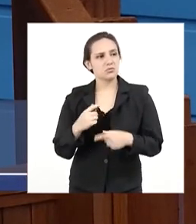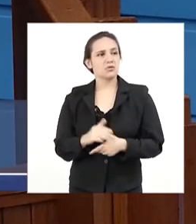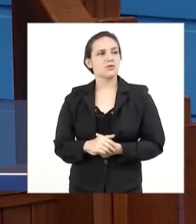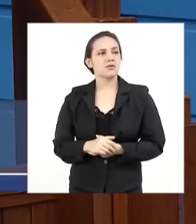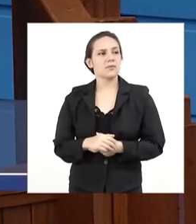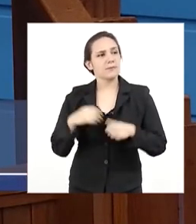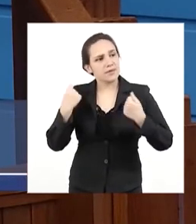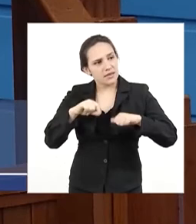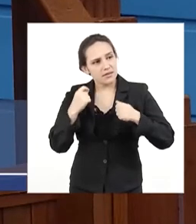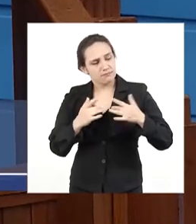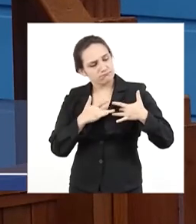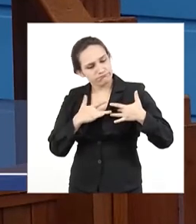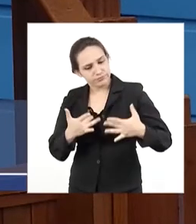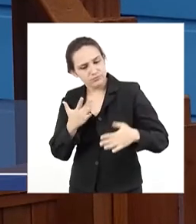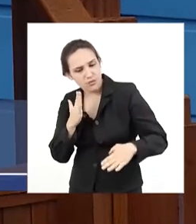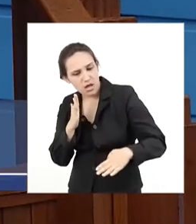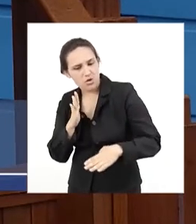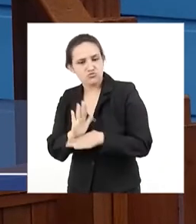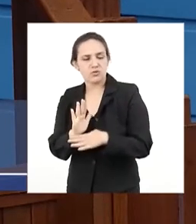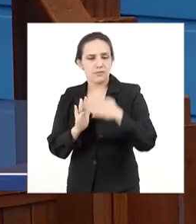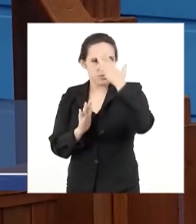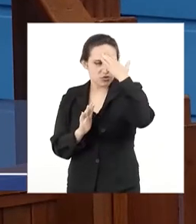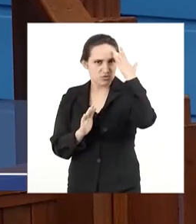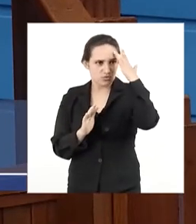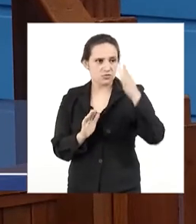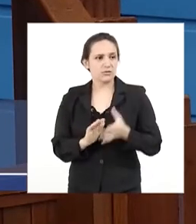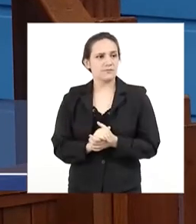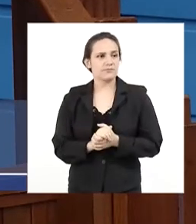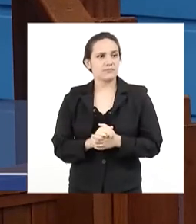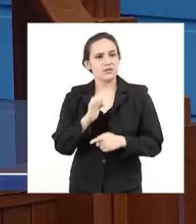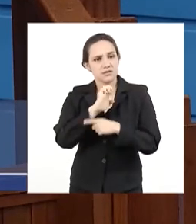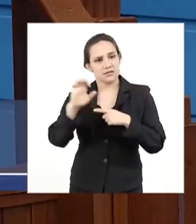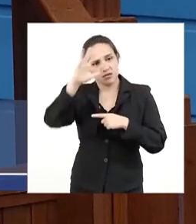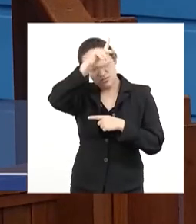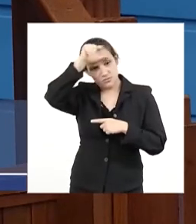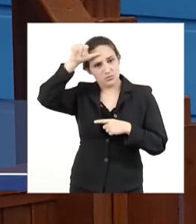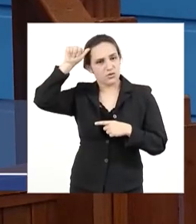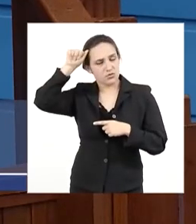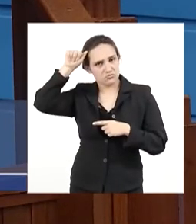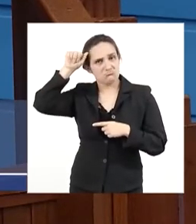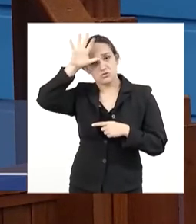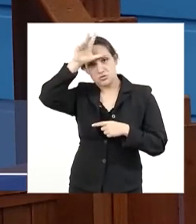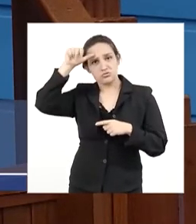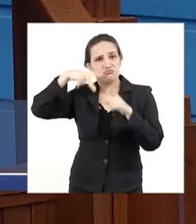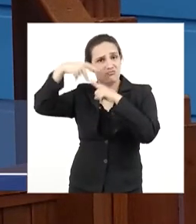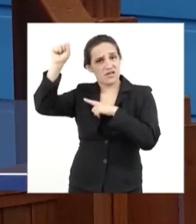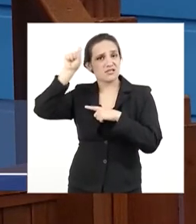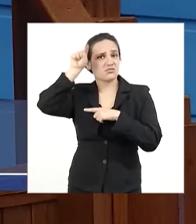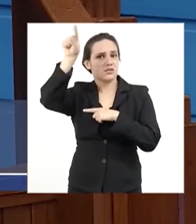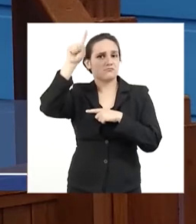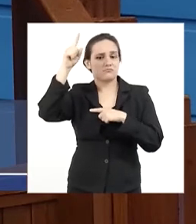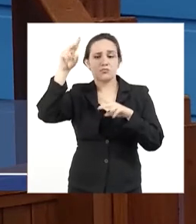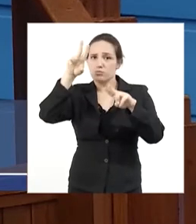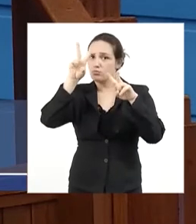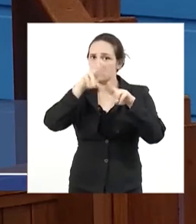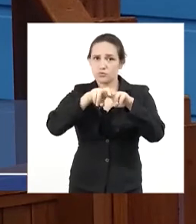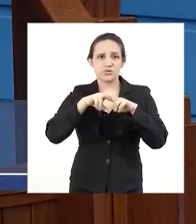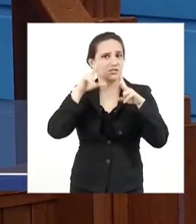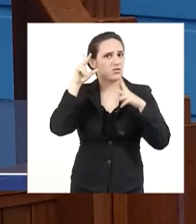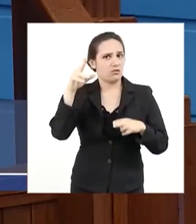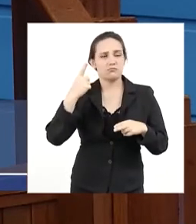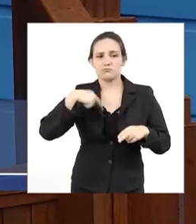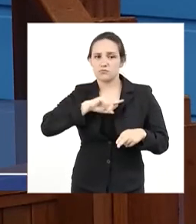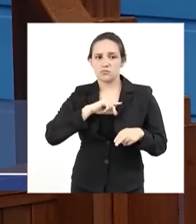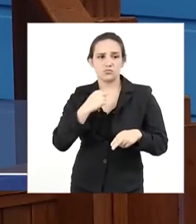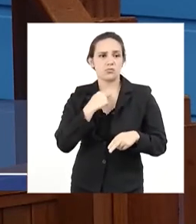do sustento através dessa profissão. Mato Grosso sai na frente. E acho que essa casa não pode se calar diante de uma decisão dessa,